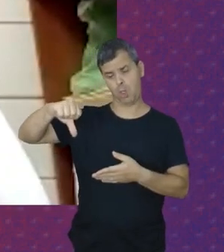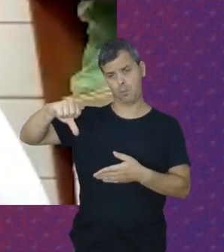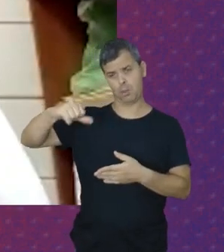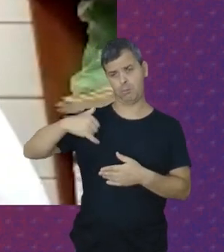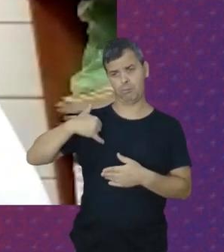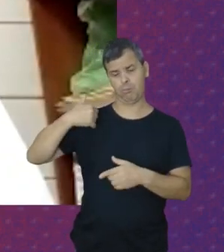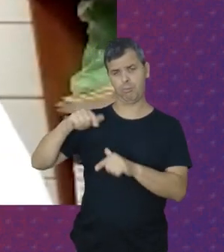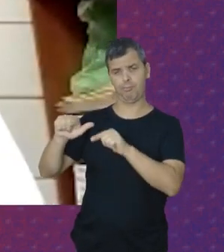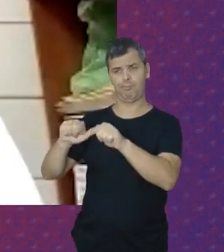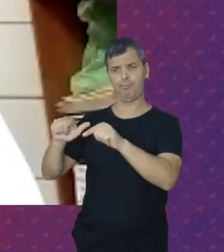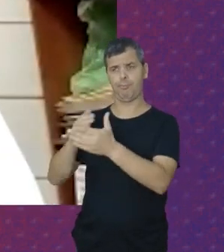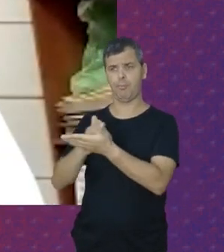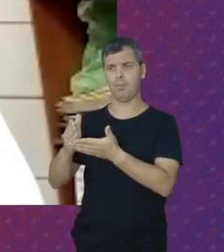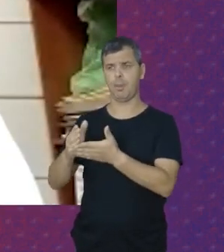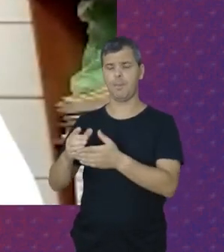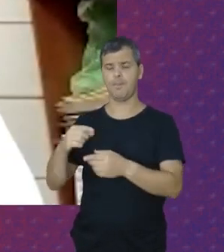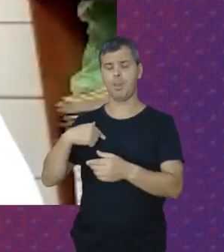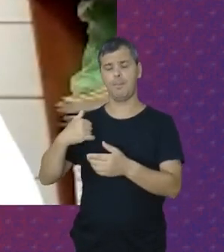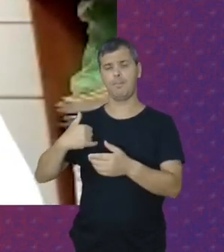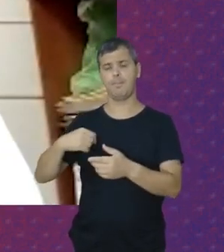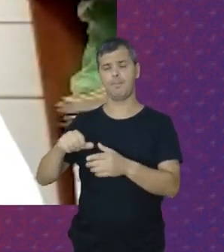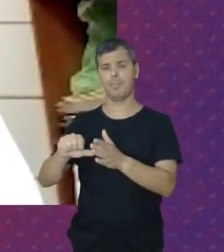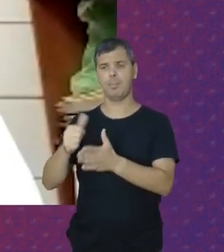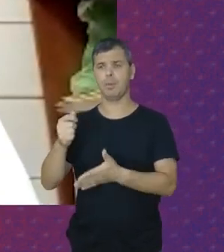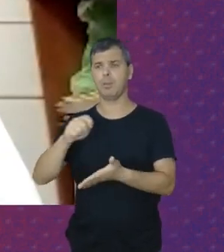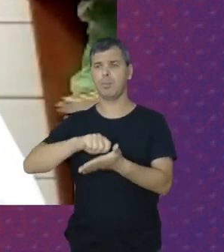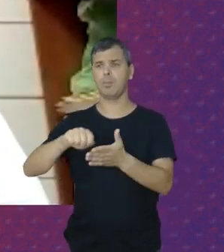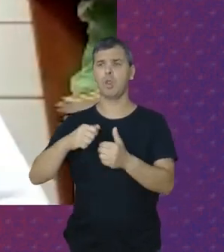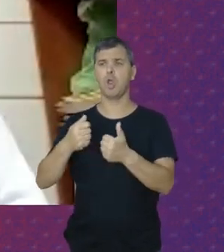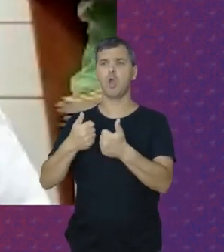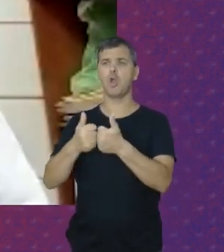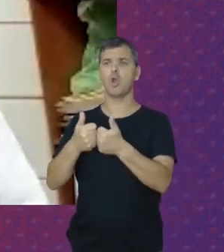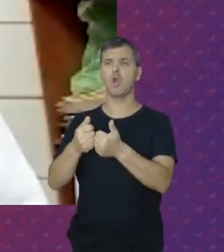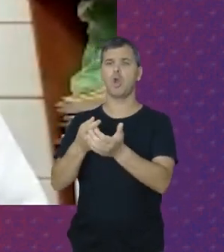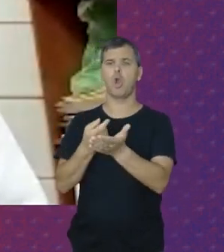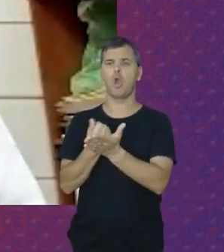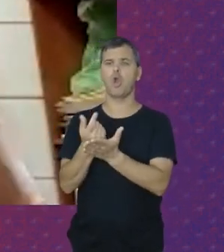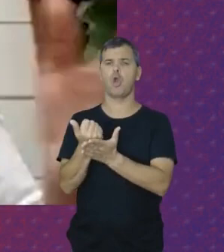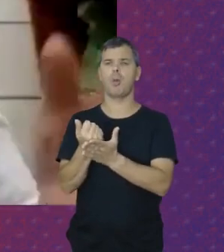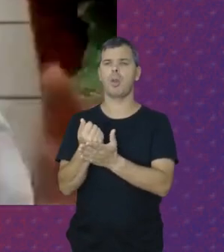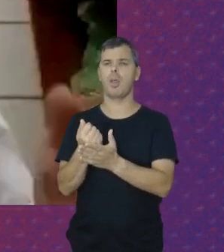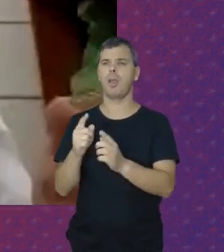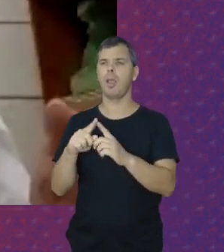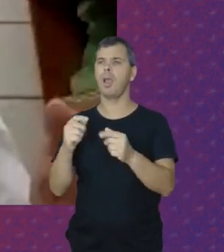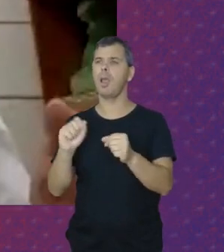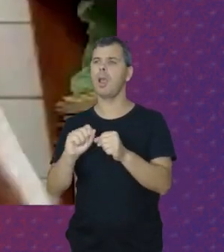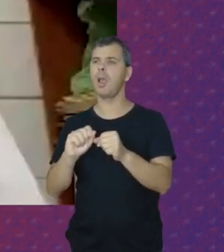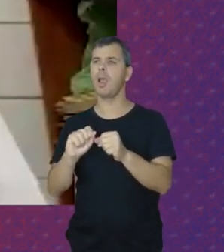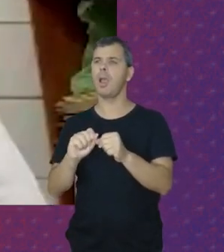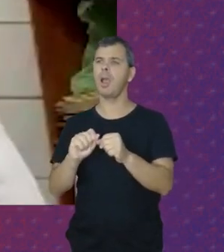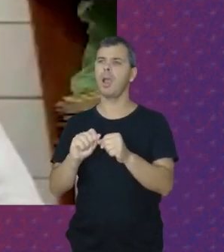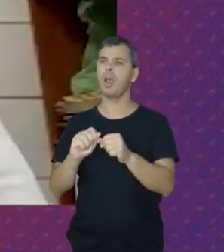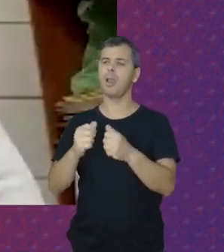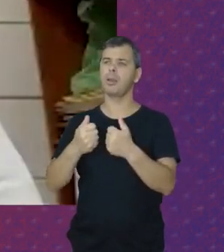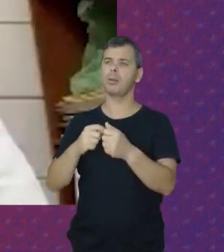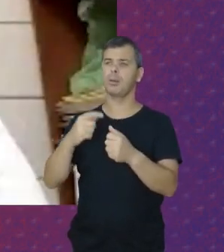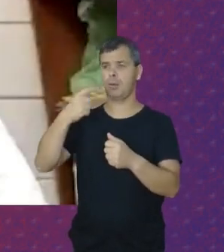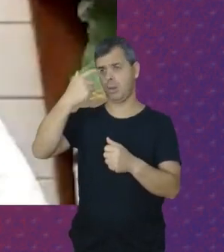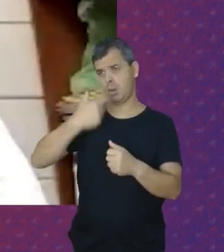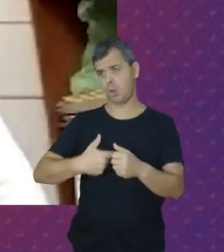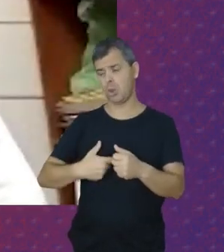Minha primeira assinatura Foi como cobradora De ônibus Depois eu voltei Para o doméstico Quando eu me aposentei Então em